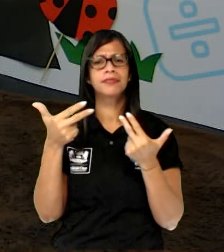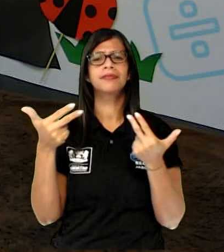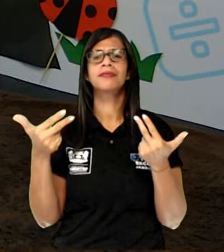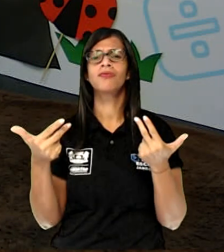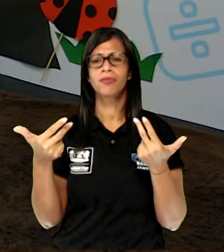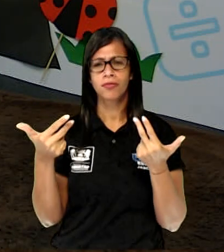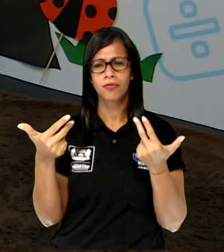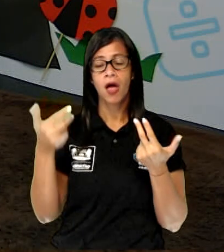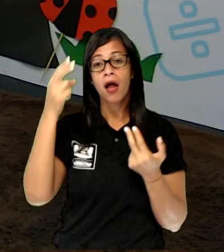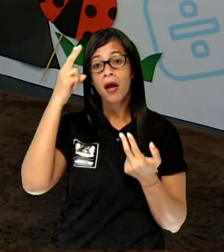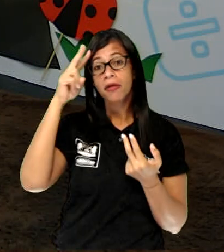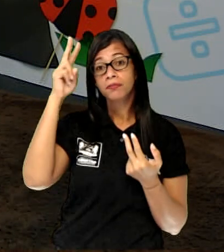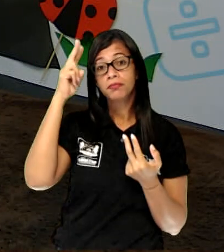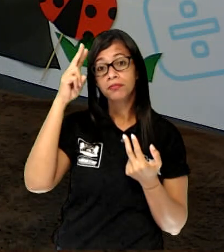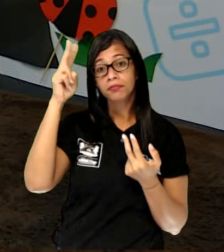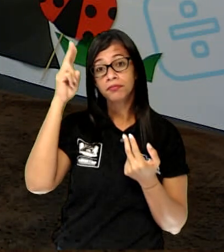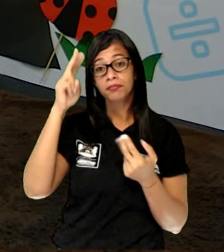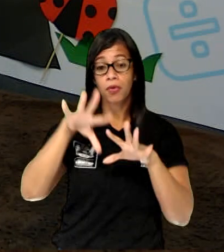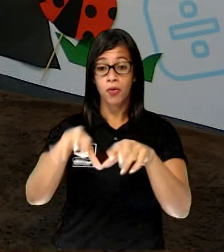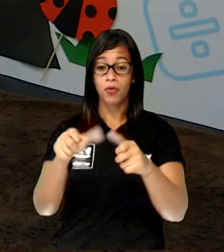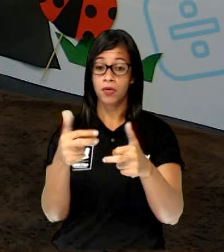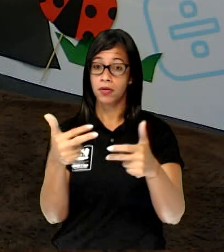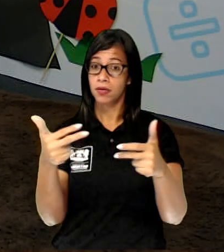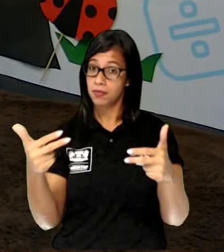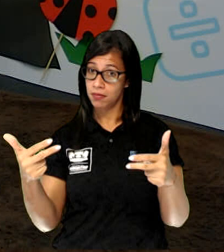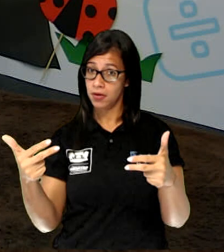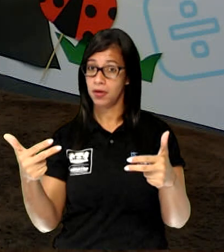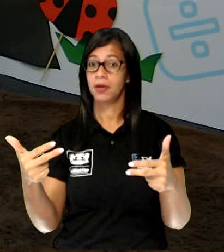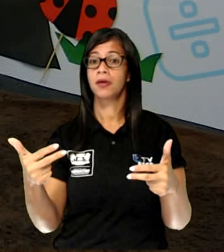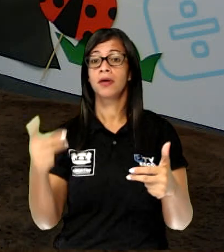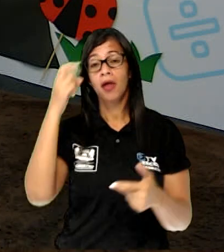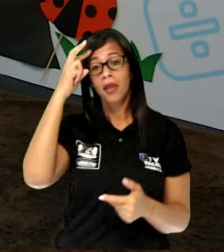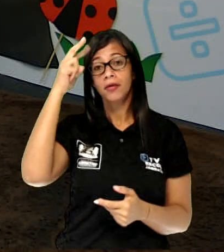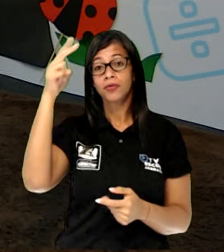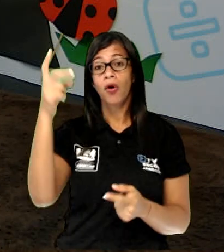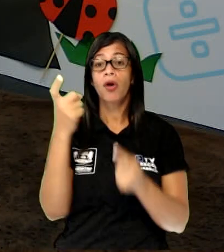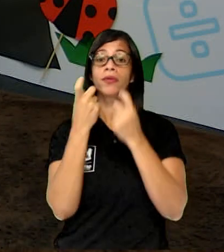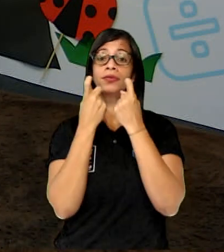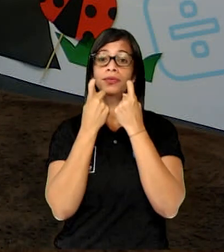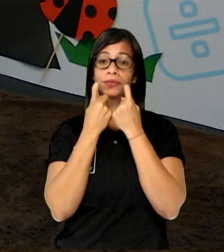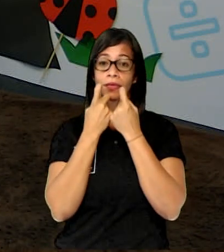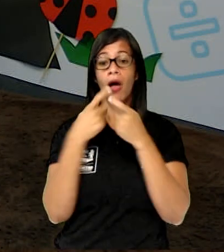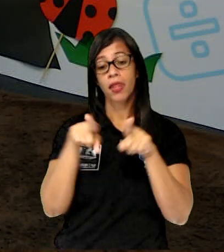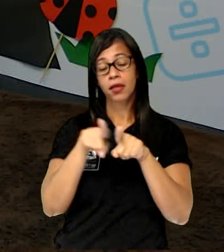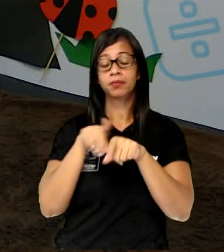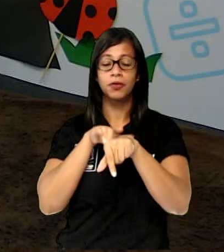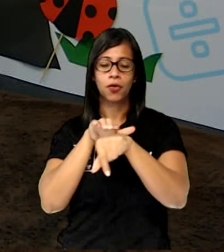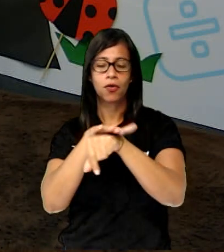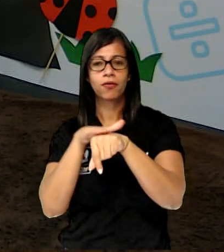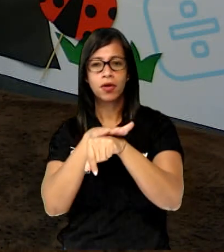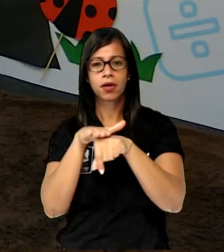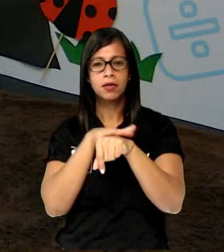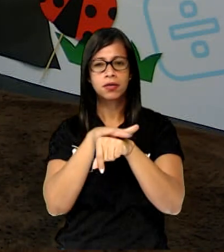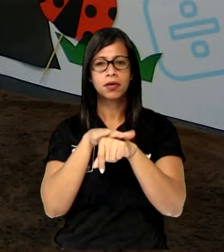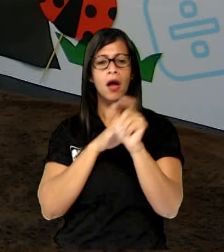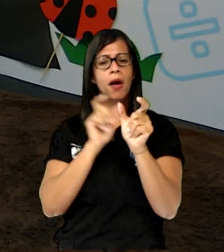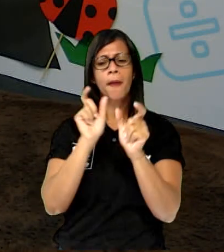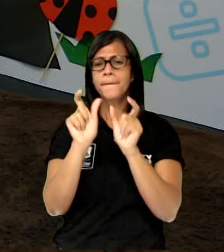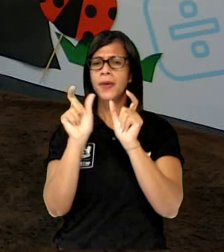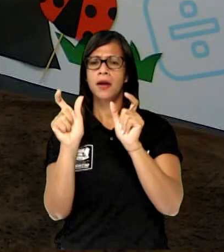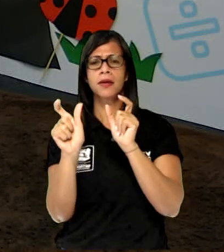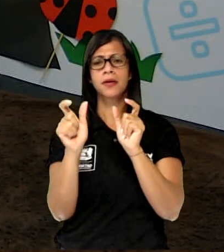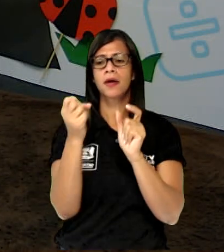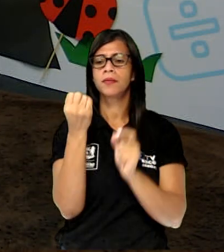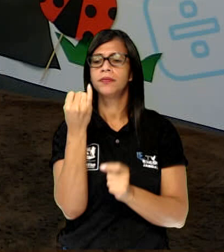Relembramos os animais da fábula do grúfalo. Também conversamos sobre cada palavra desses animais, a sua escrita, a